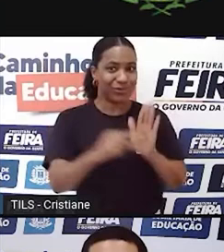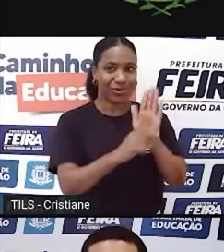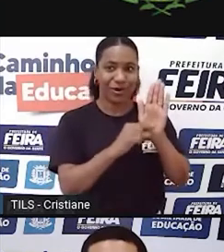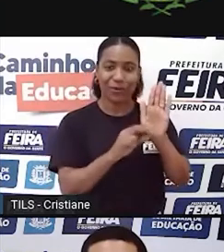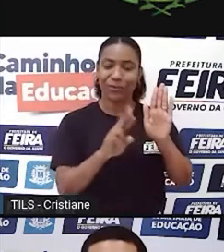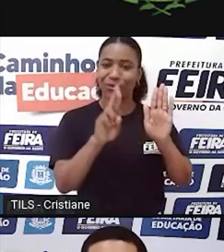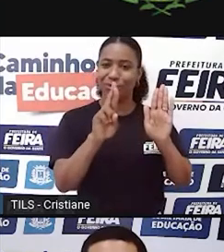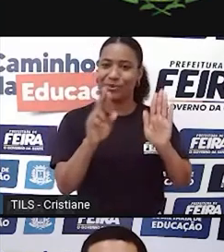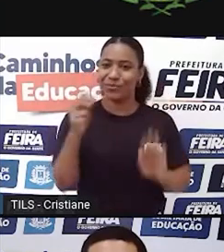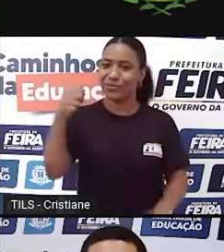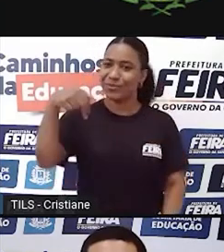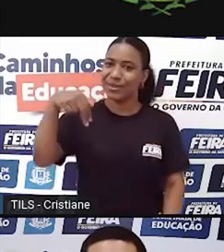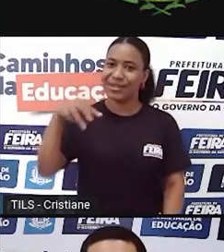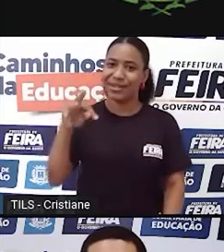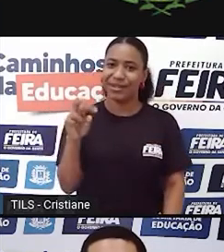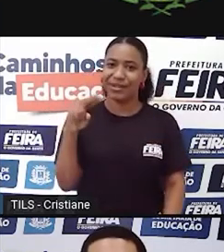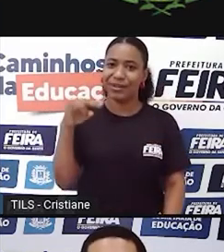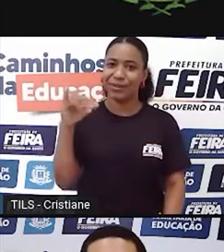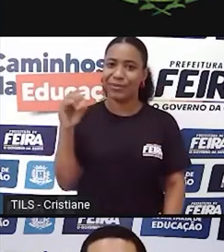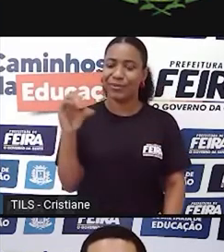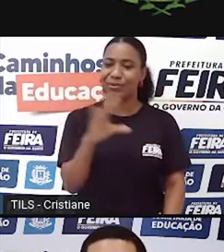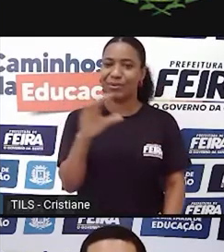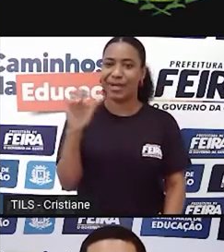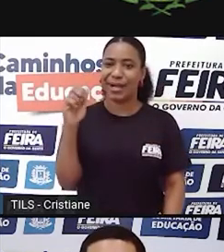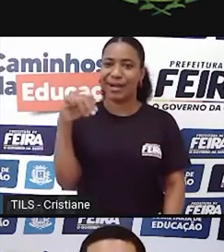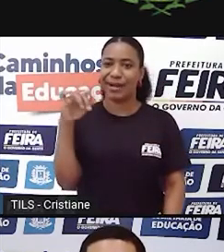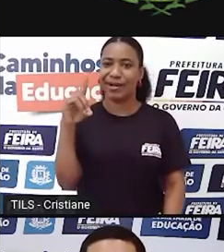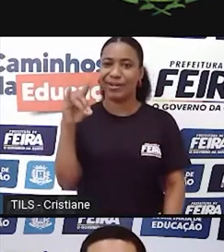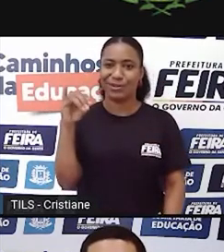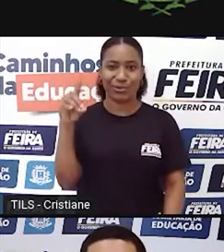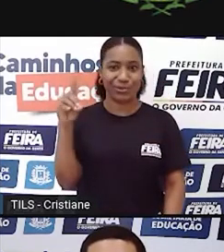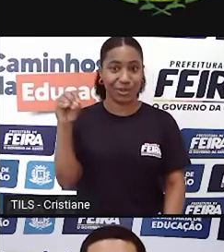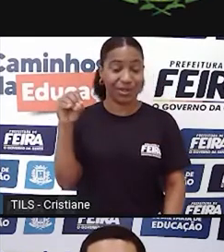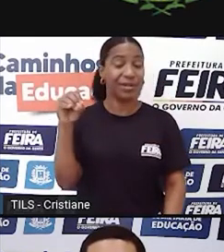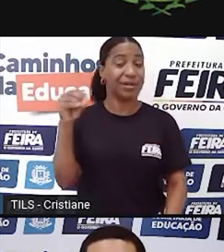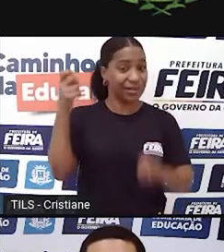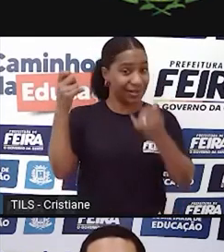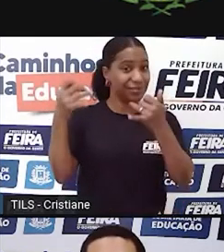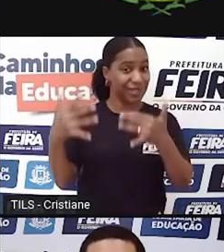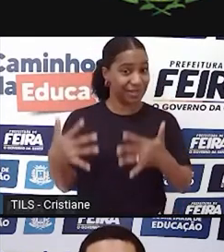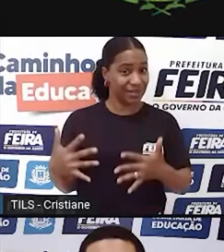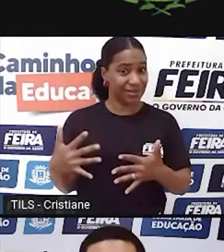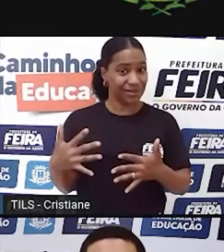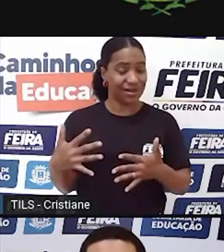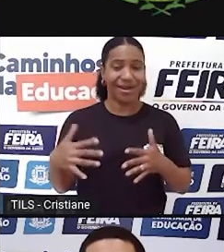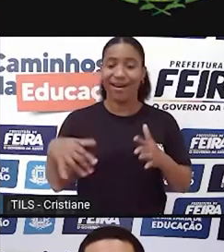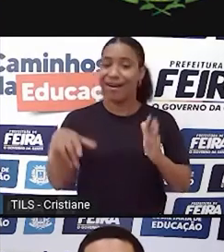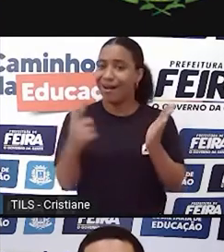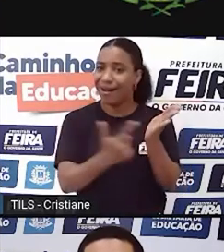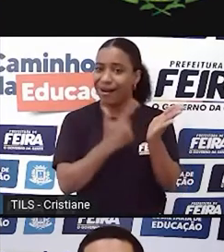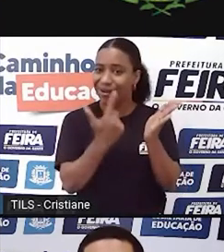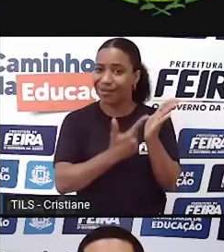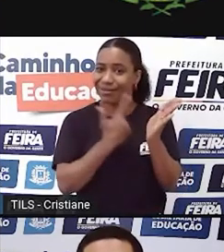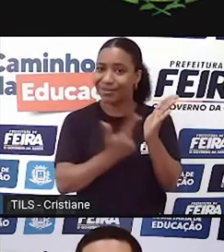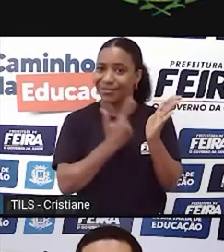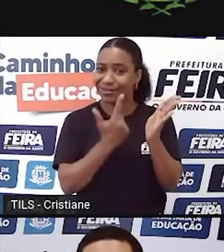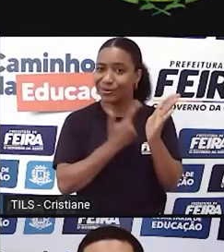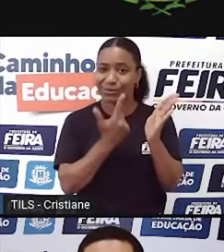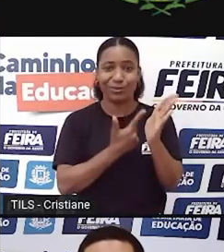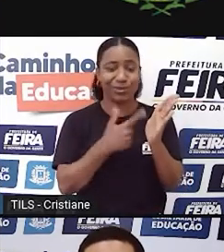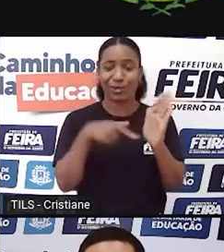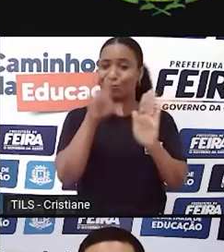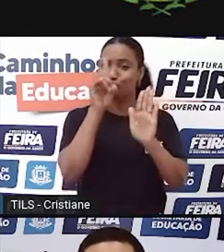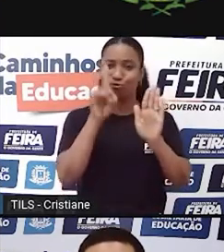que a literatura é um direito de todos. Todos nós temos